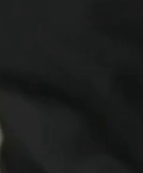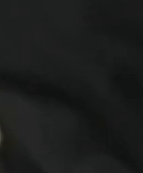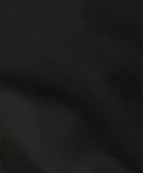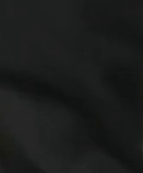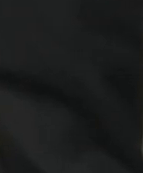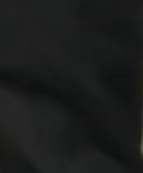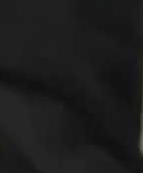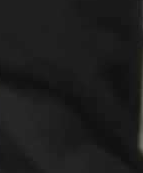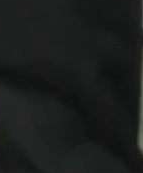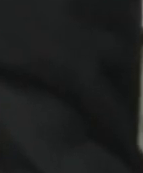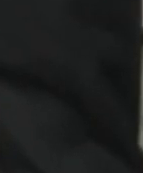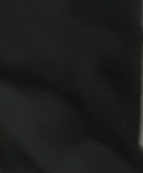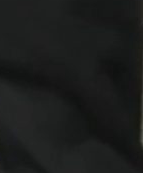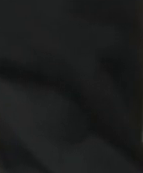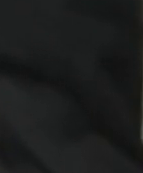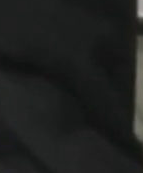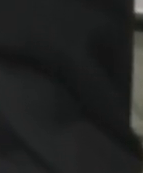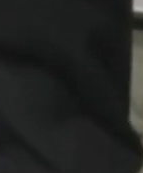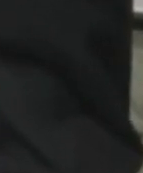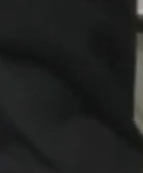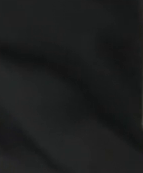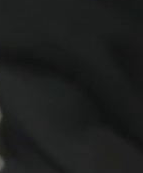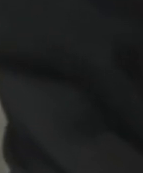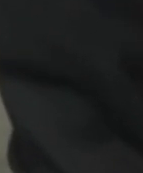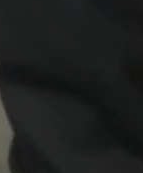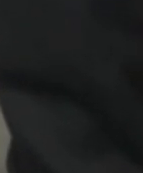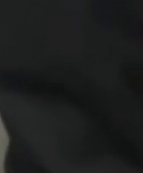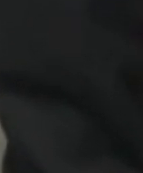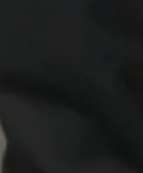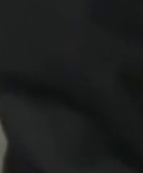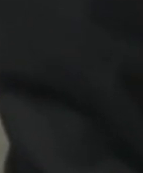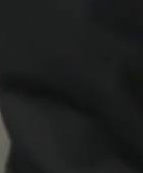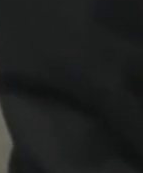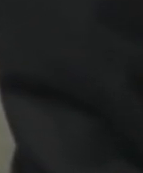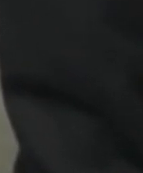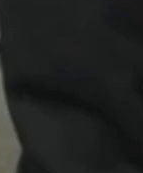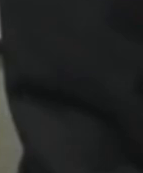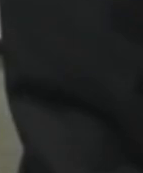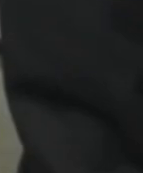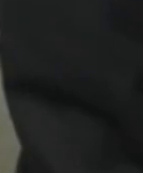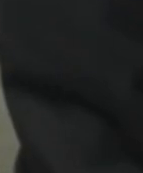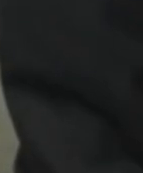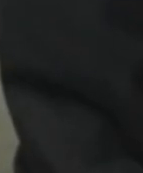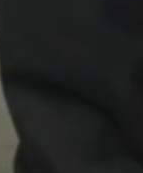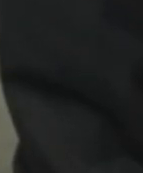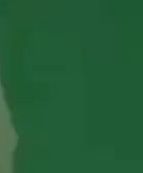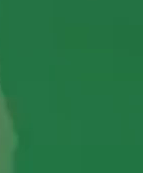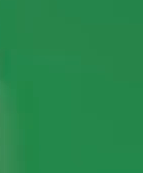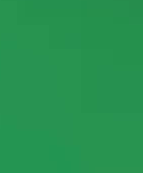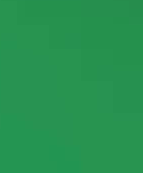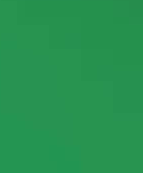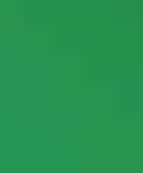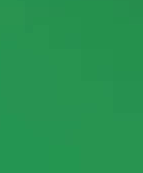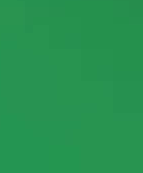que é um policial que pode nos dar muito e trazer além daquilo que a gente imagina.